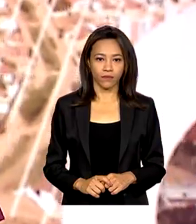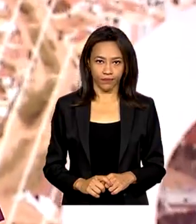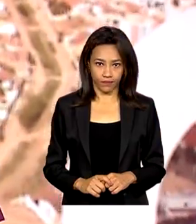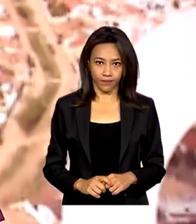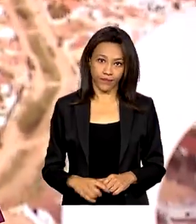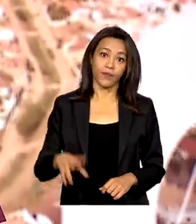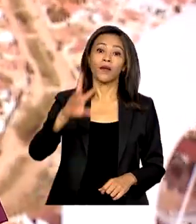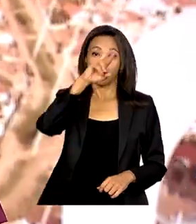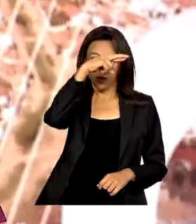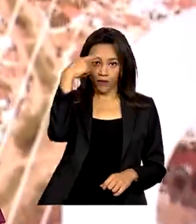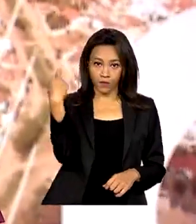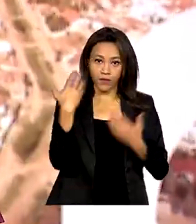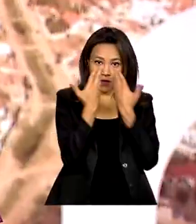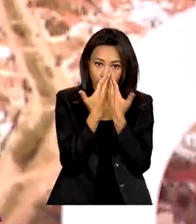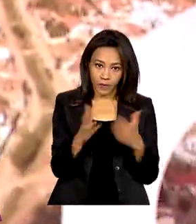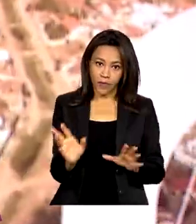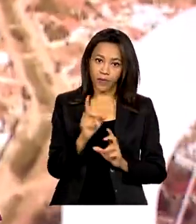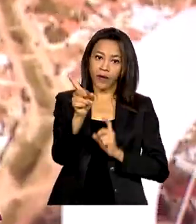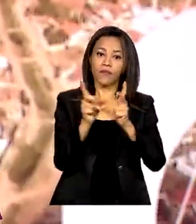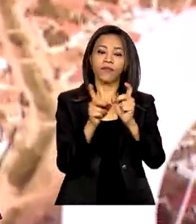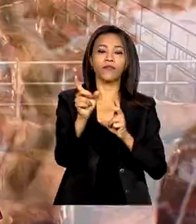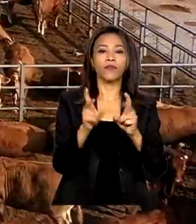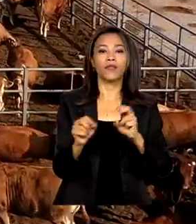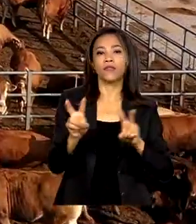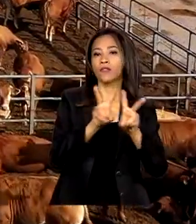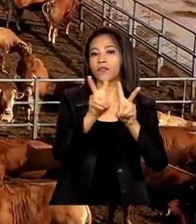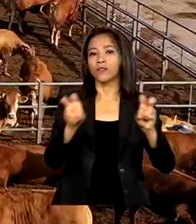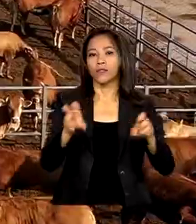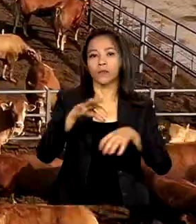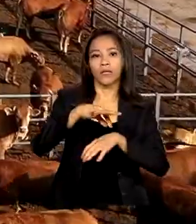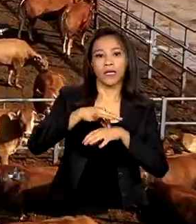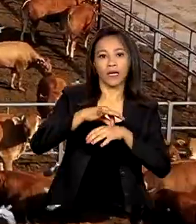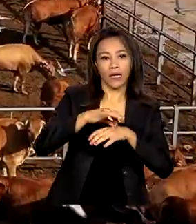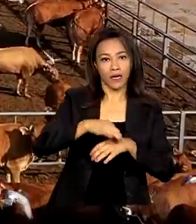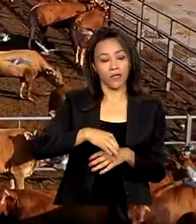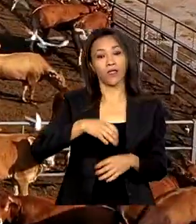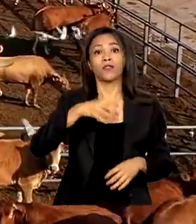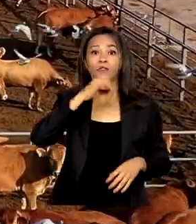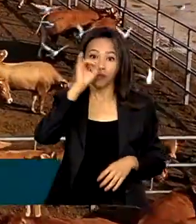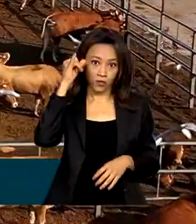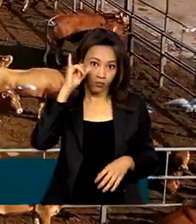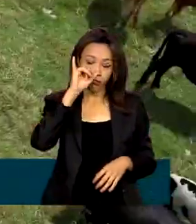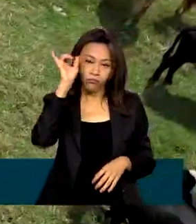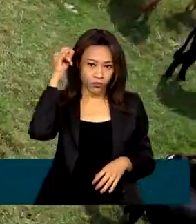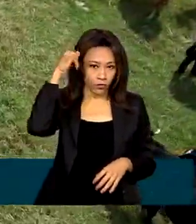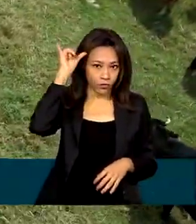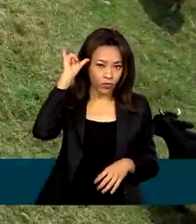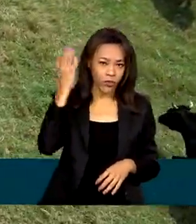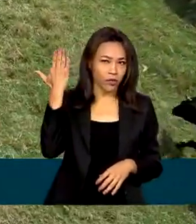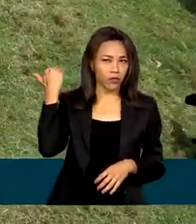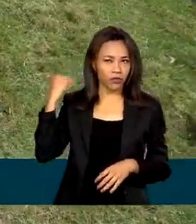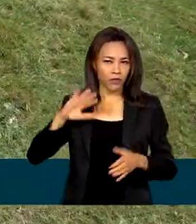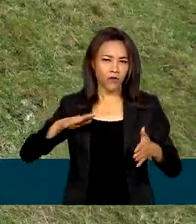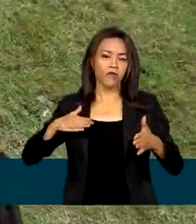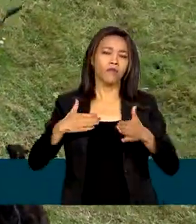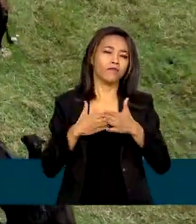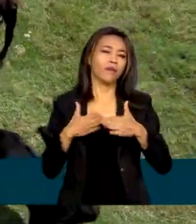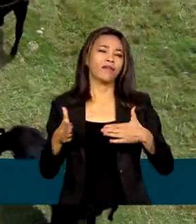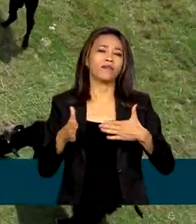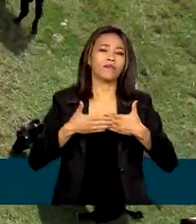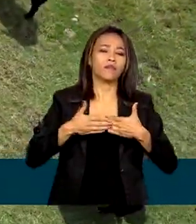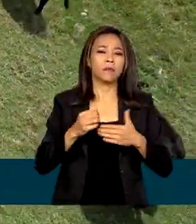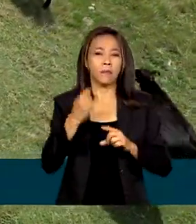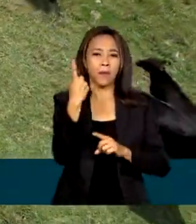A Rússia reabriu o mercado para a carne bovina brasileira. O comércio estava restrito desde 1º de março, depois de um caso